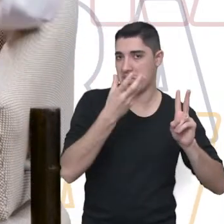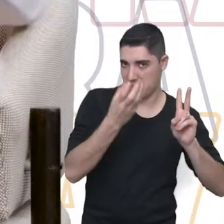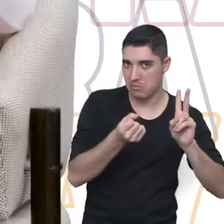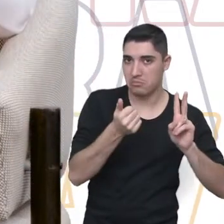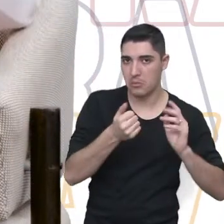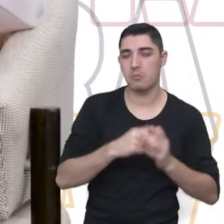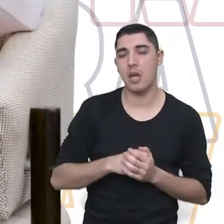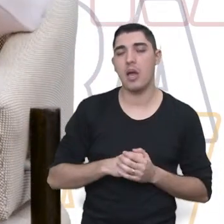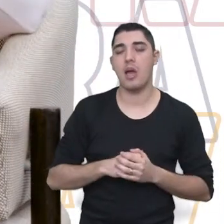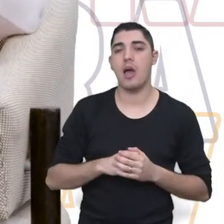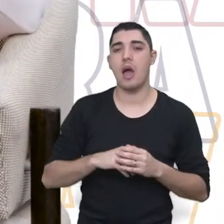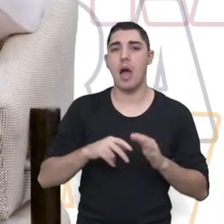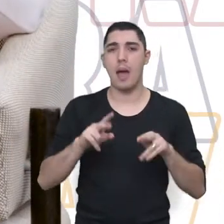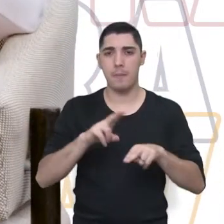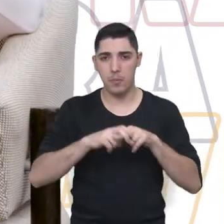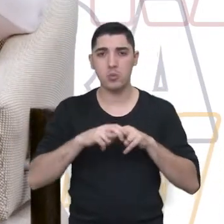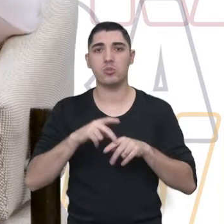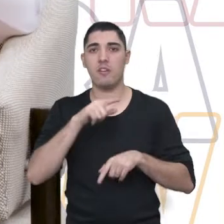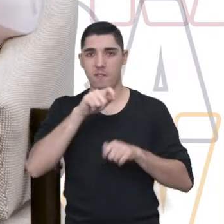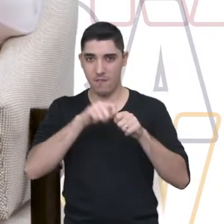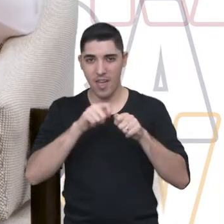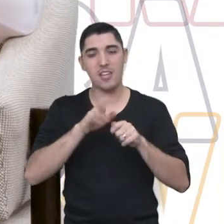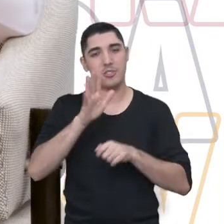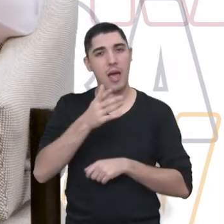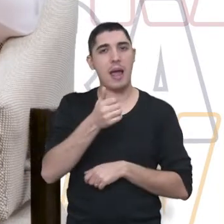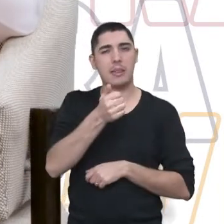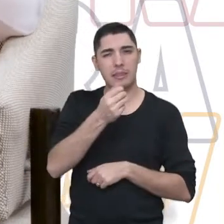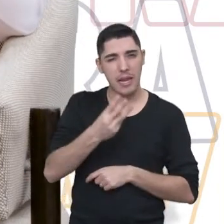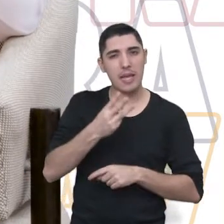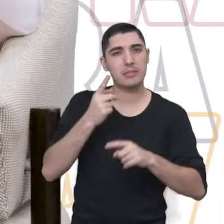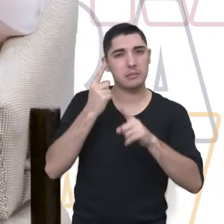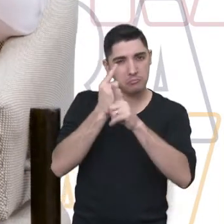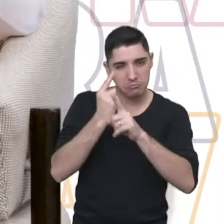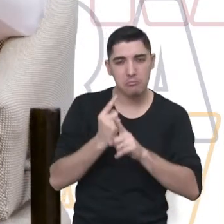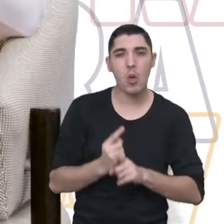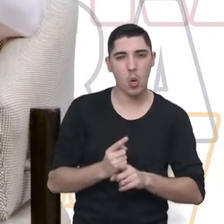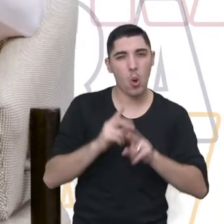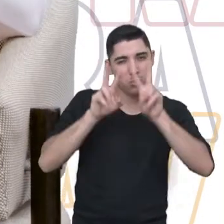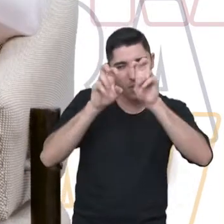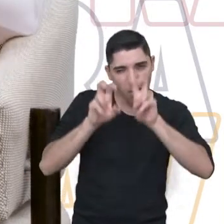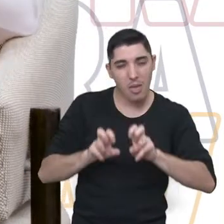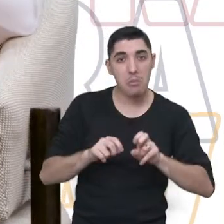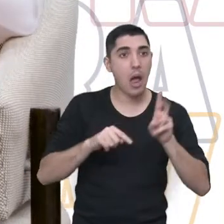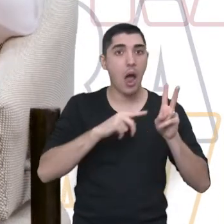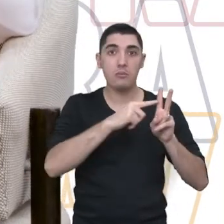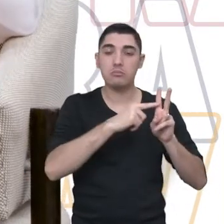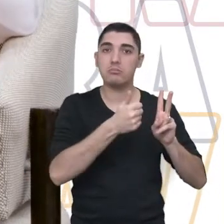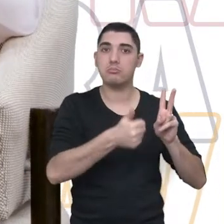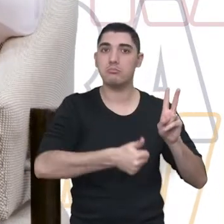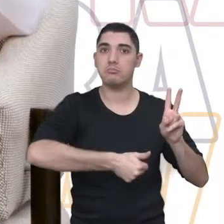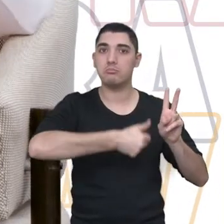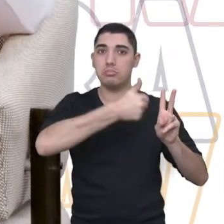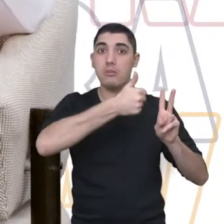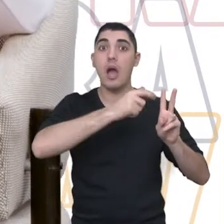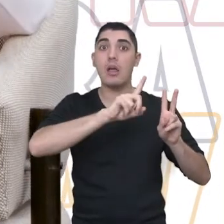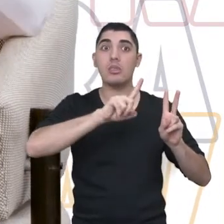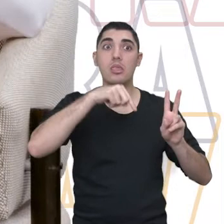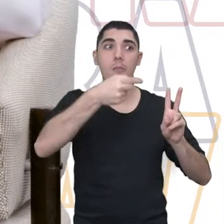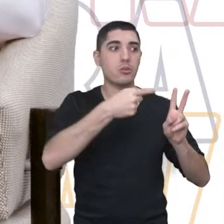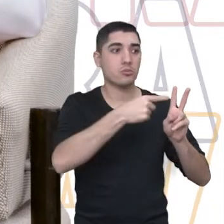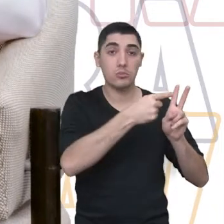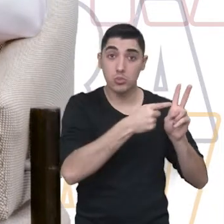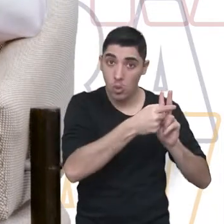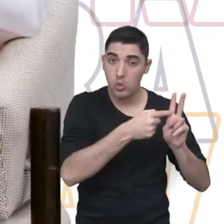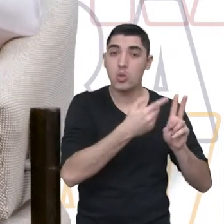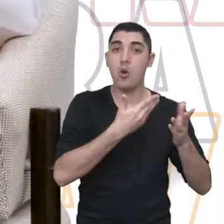continuaram, vieram do grupo, fizeram os 13 encontros, ficaram bem, né? E, inclusive, se tornaram